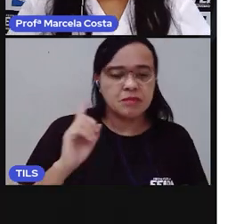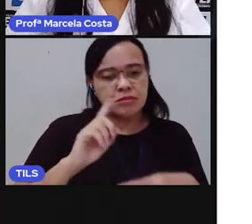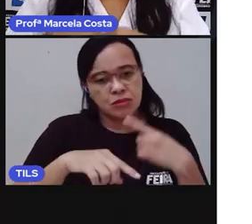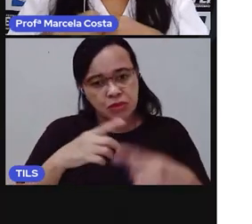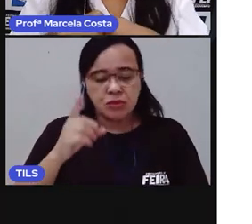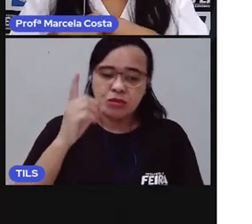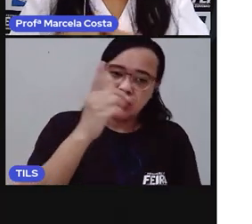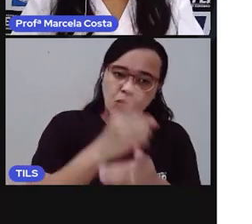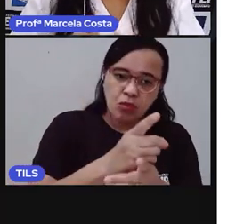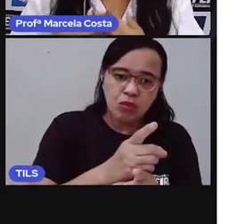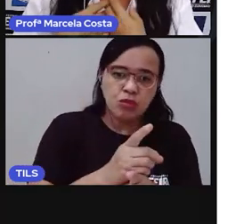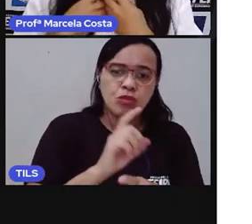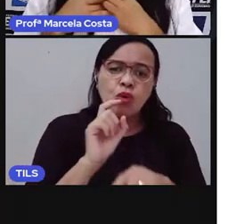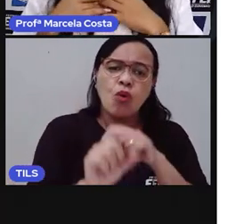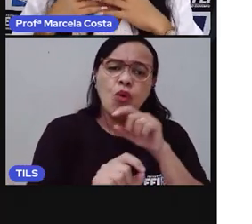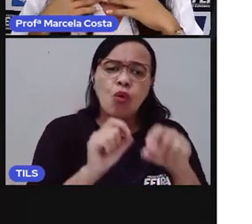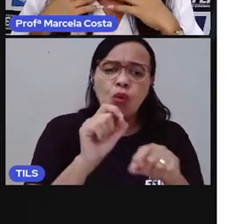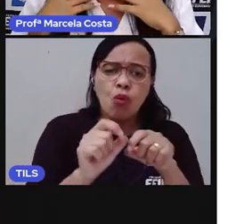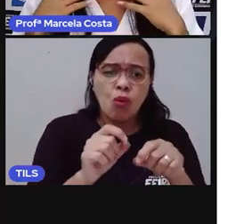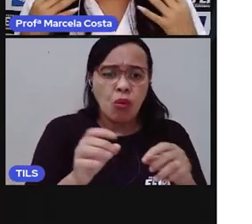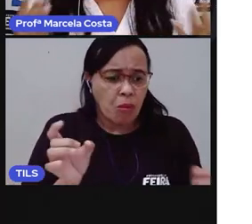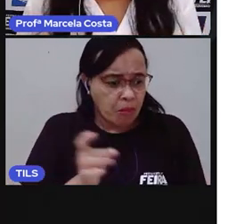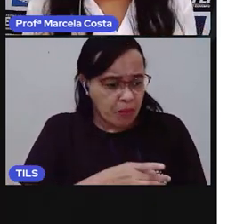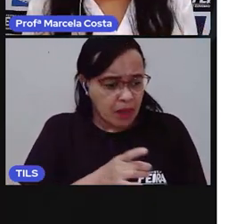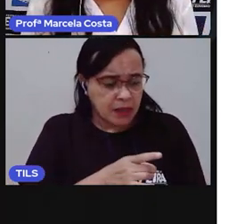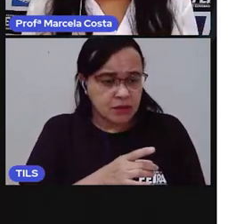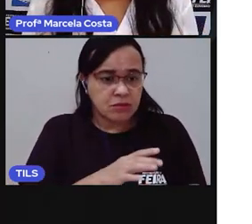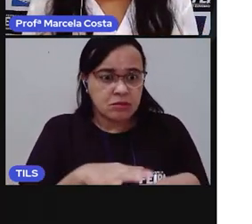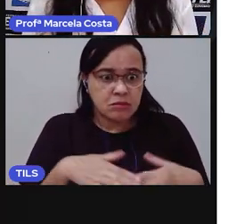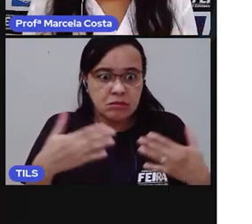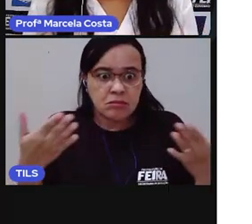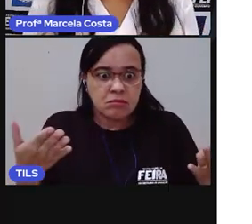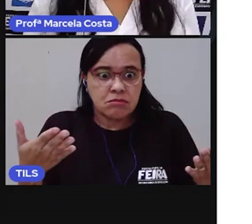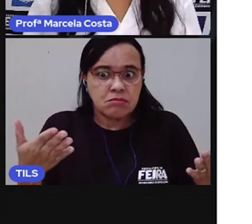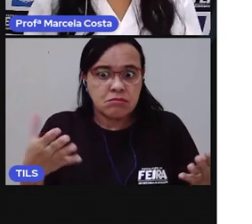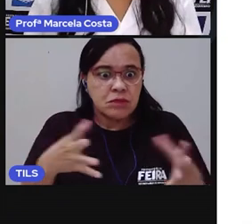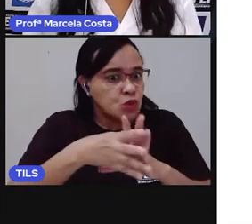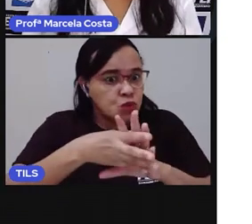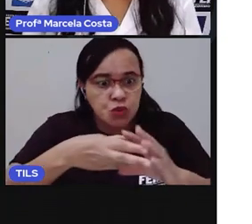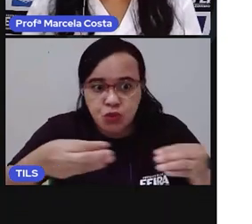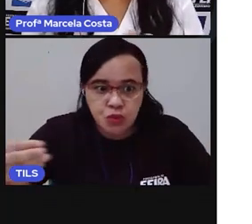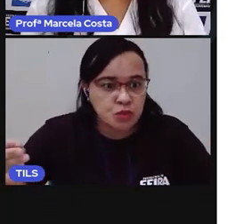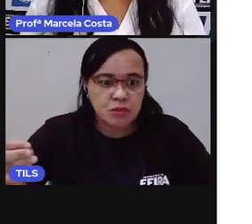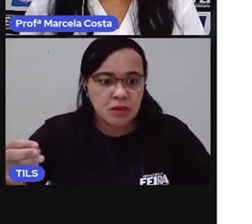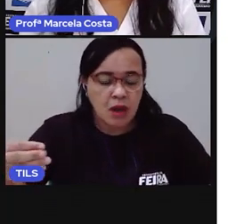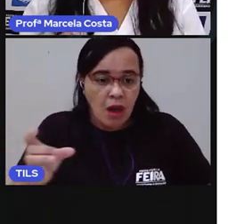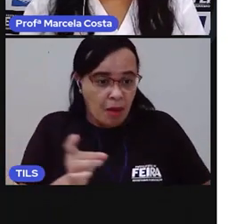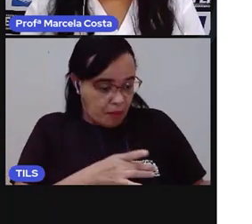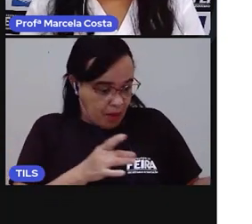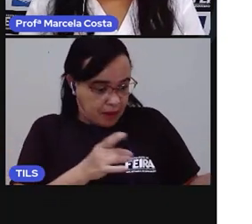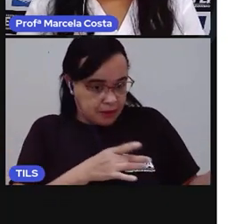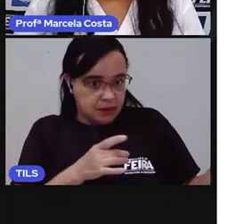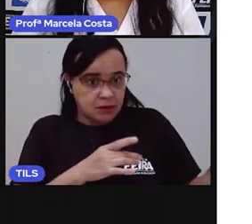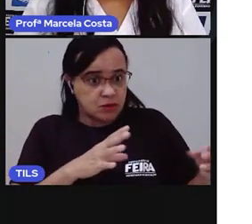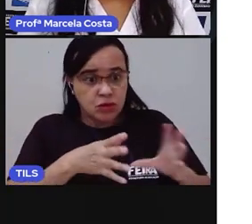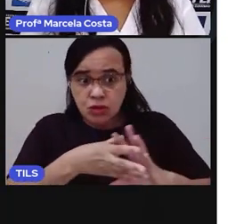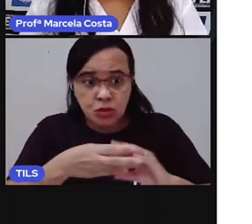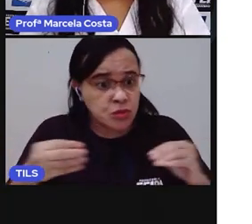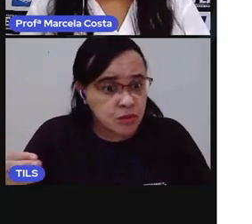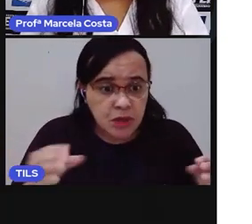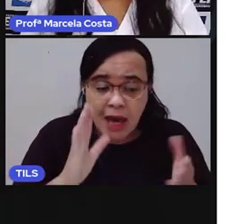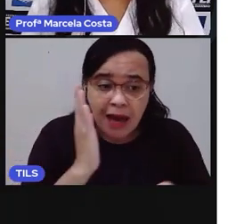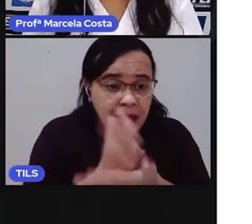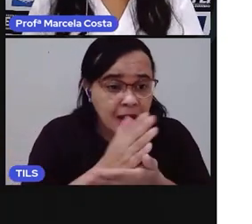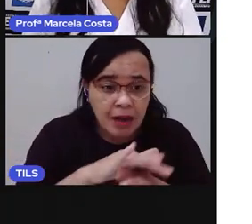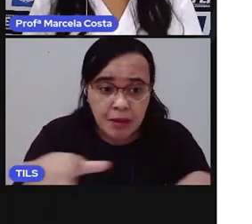o medo desapareceu. O medo foi sumindo aos poucos e, de repente,